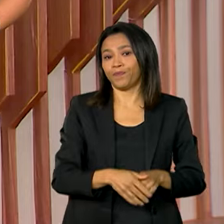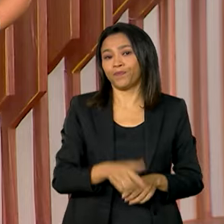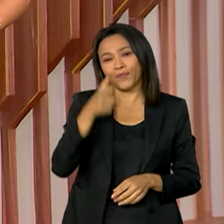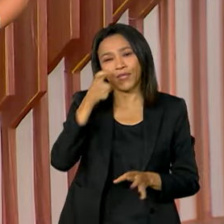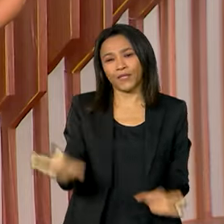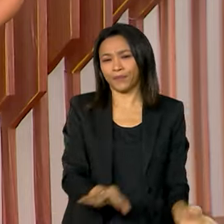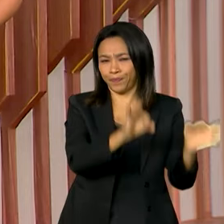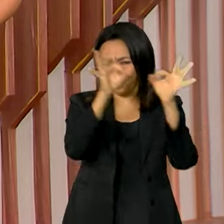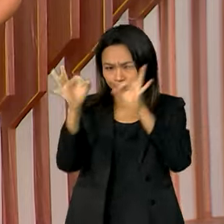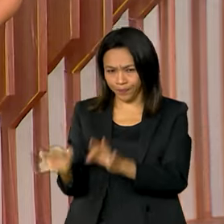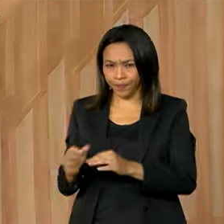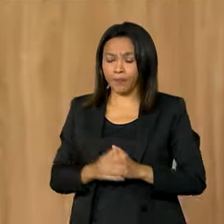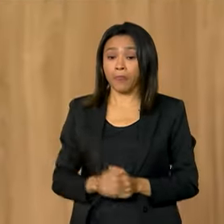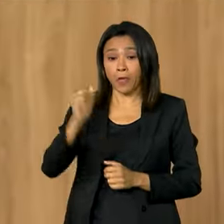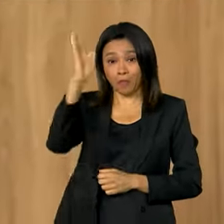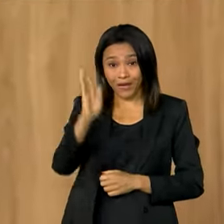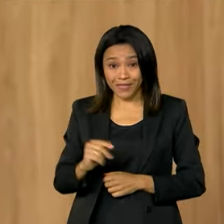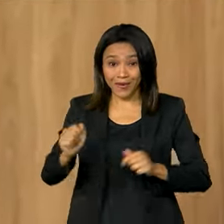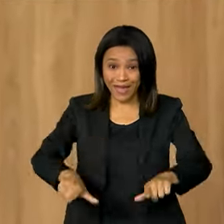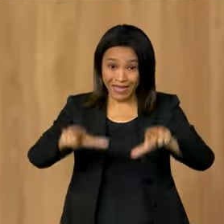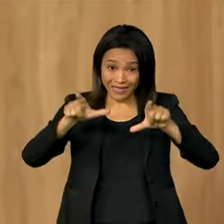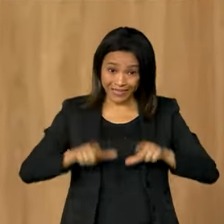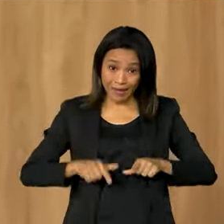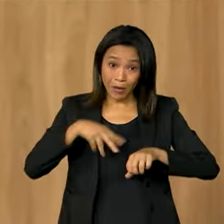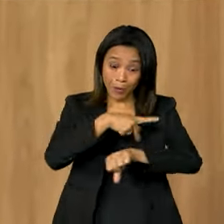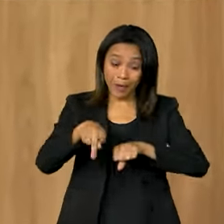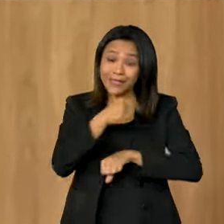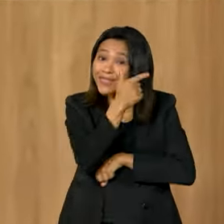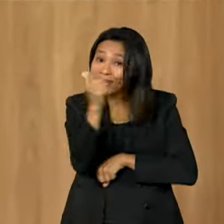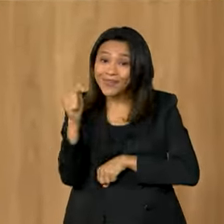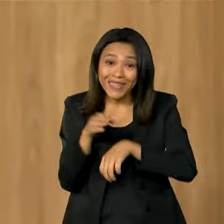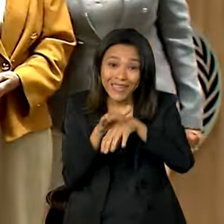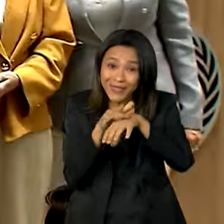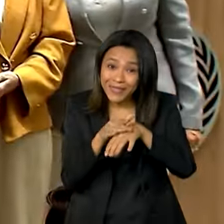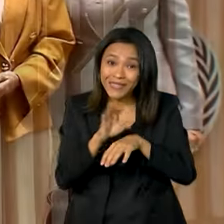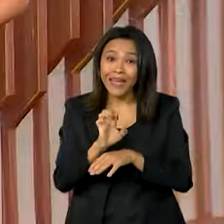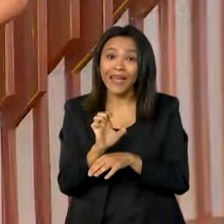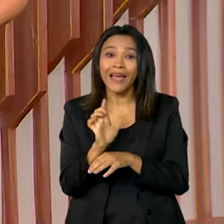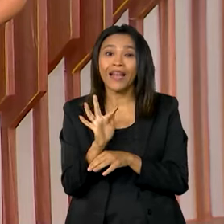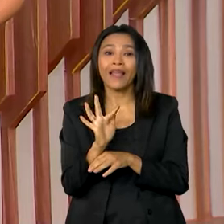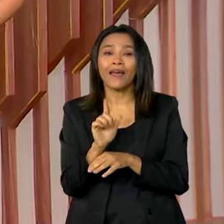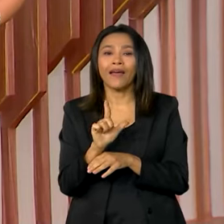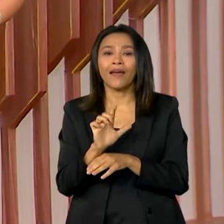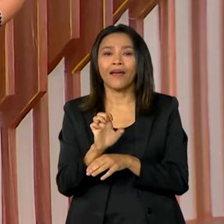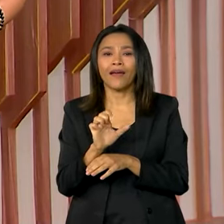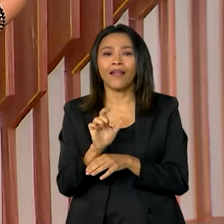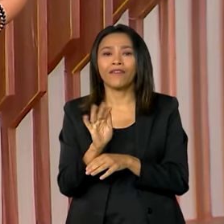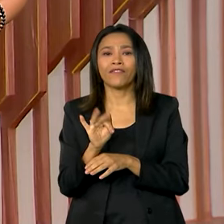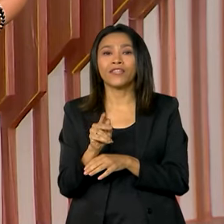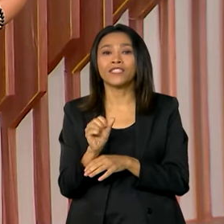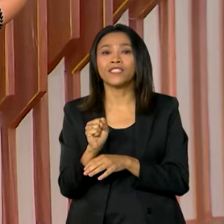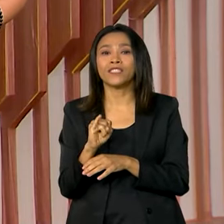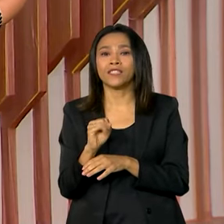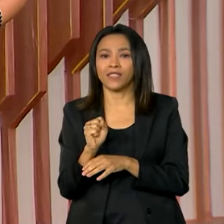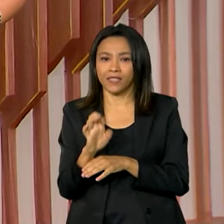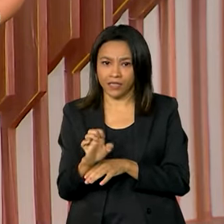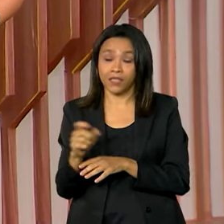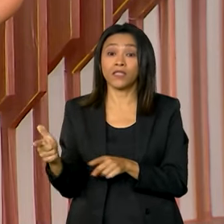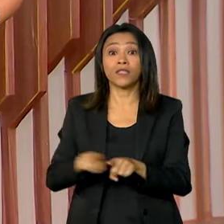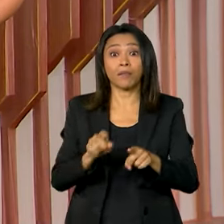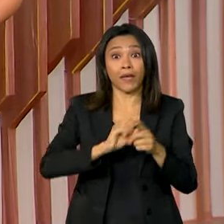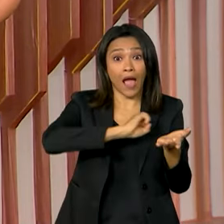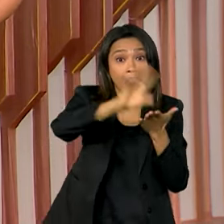VEGUI, Brasil recebe certificado de país livre da elefantíase. E um novo sistema de envio de alertas de